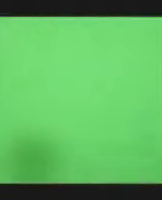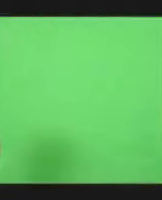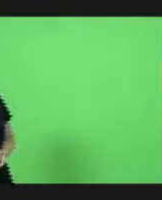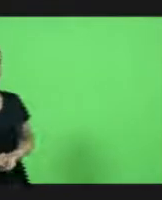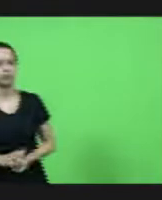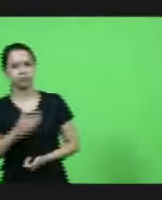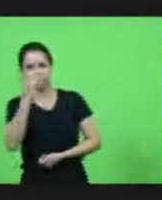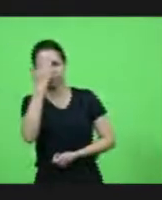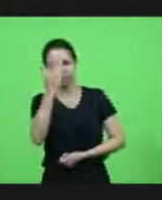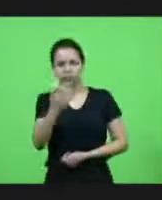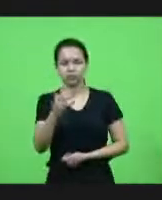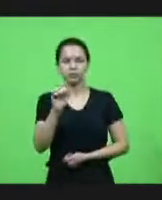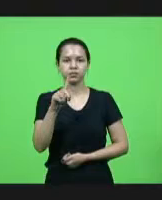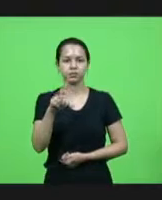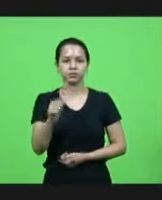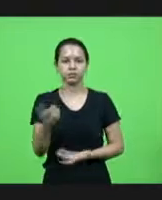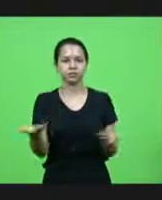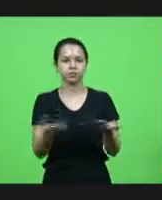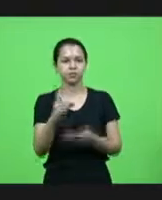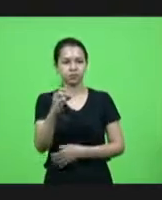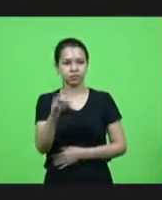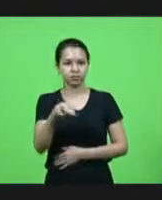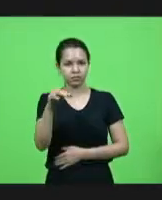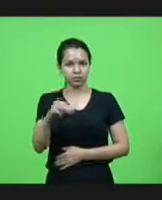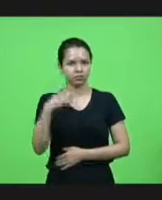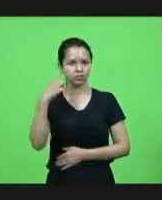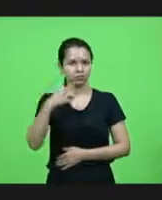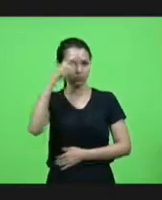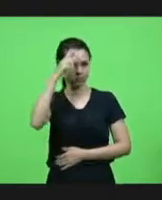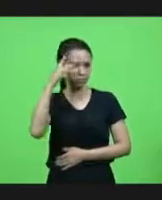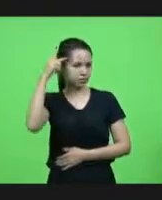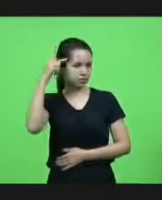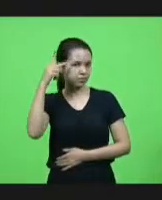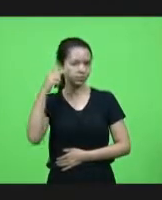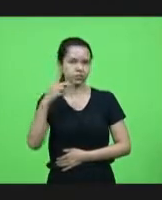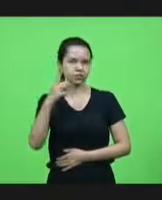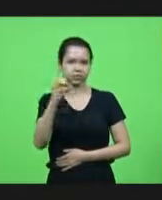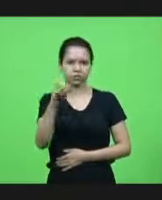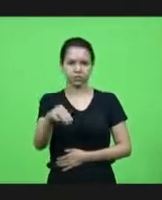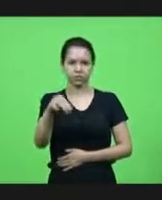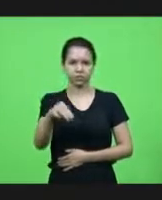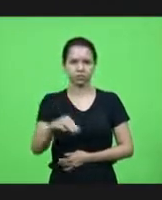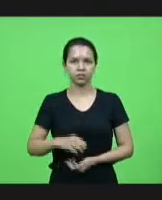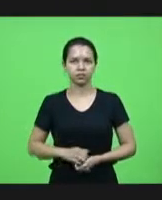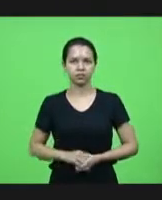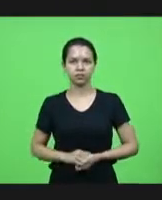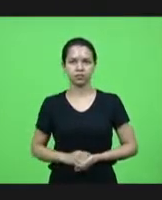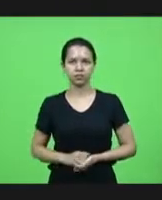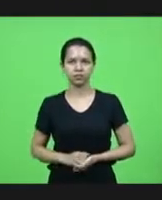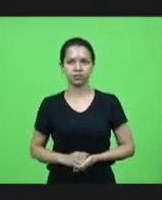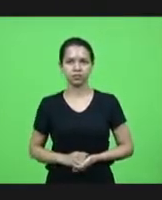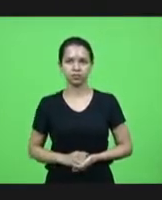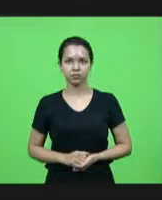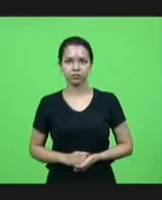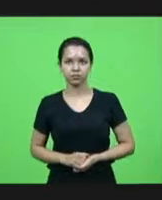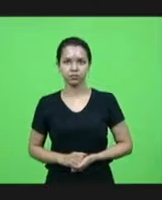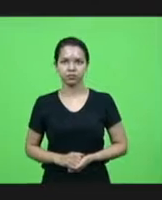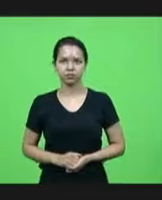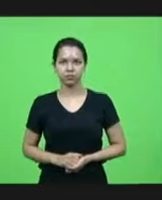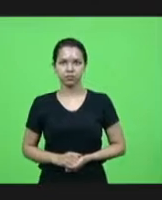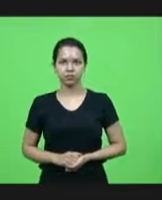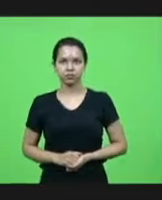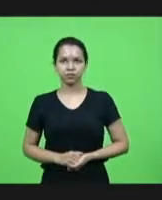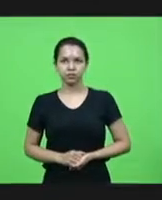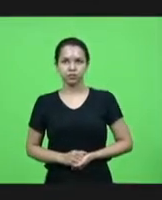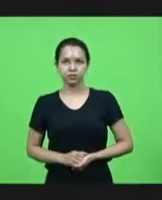da ADA por 10 minutos deputada Paulinha 10 minutos Paulinha se os diretores vão ganhar